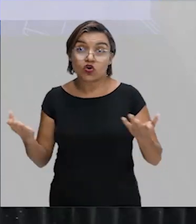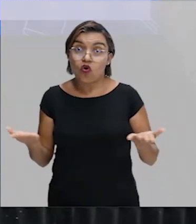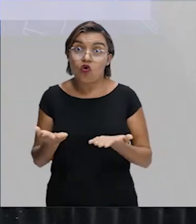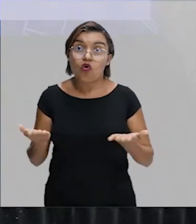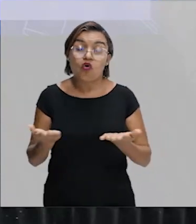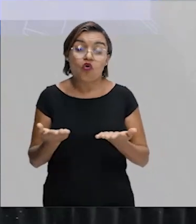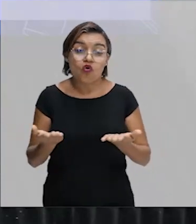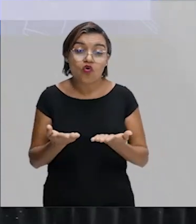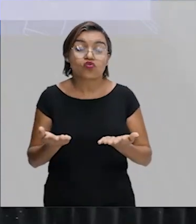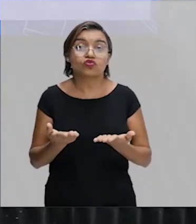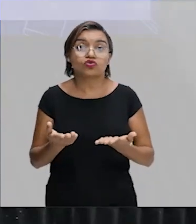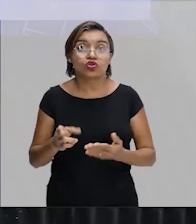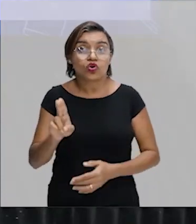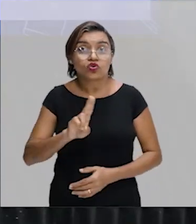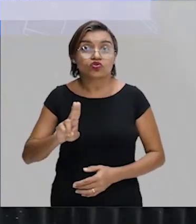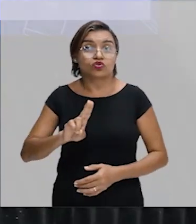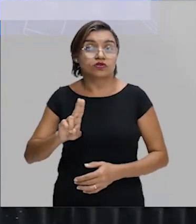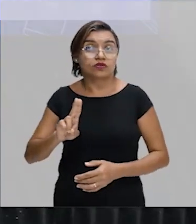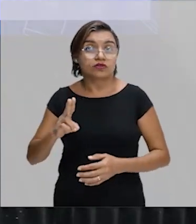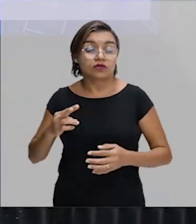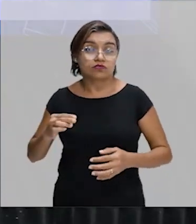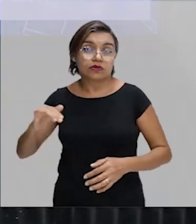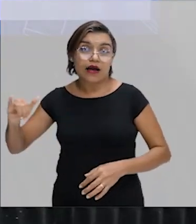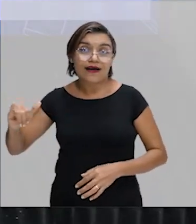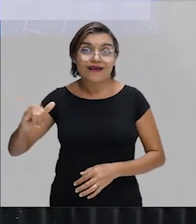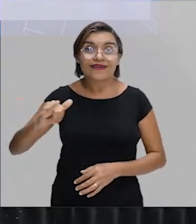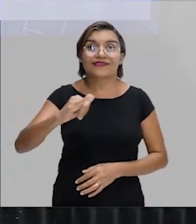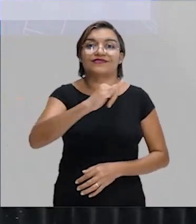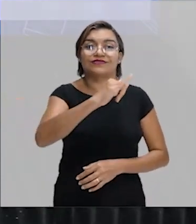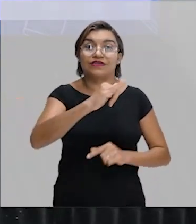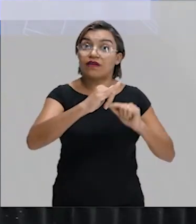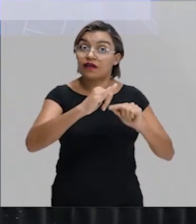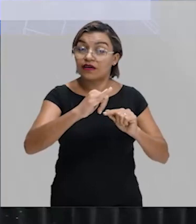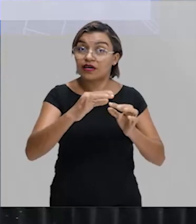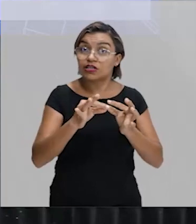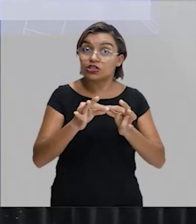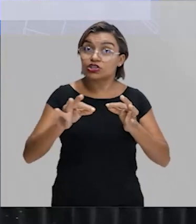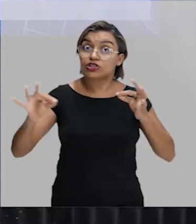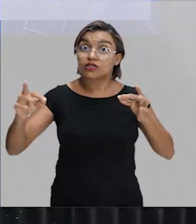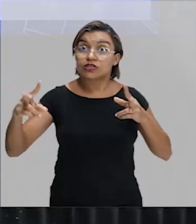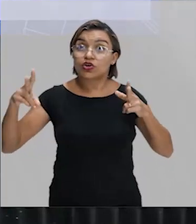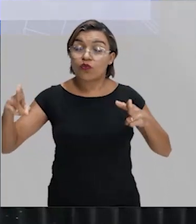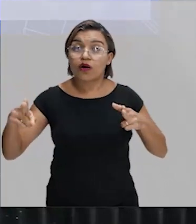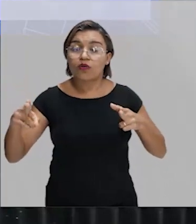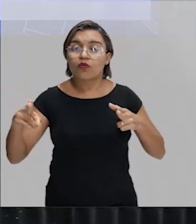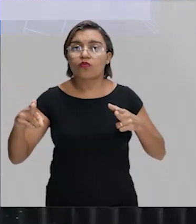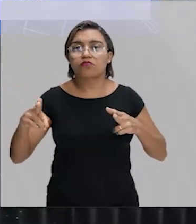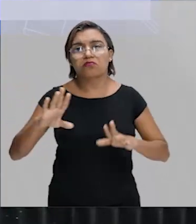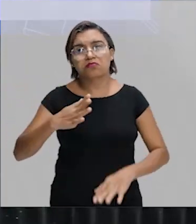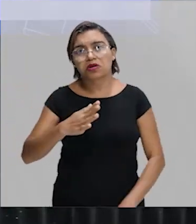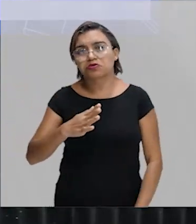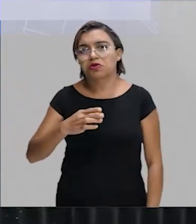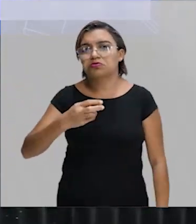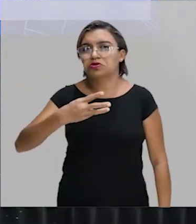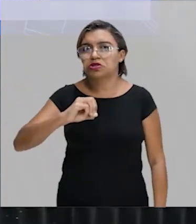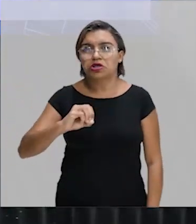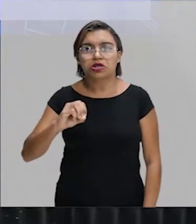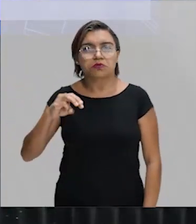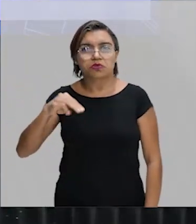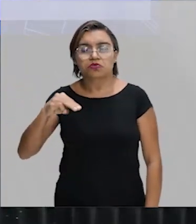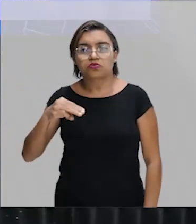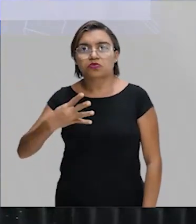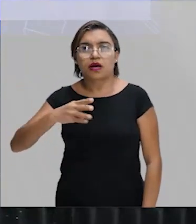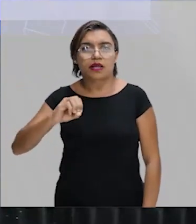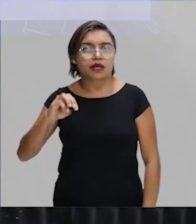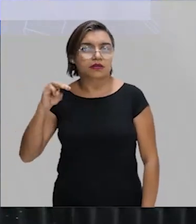massificação da utilização do setor aéreo, você pode quebrar essa mesma distância de 1.080 quilômetros em 40, 50 minutos a 1 hora.